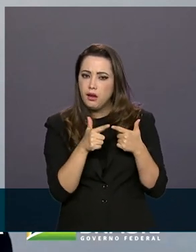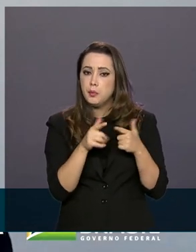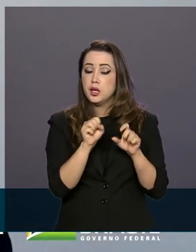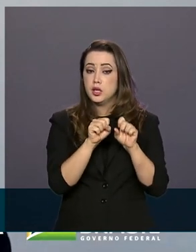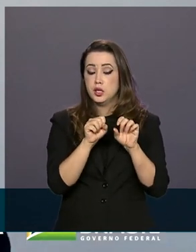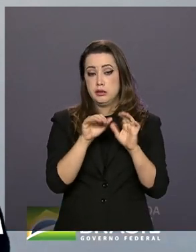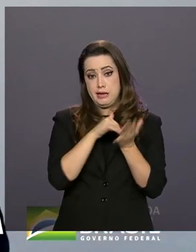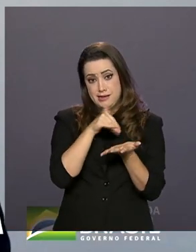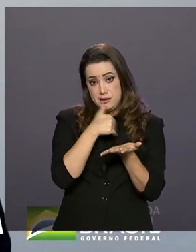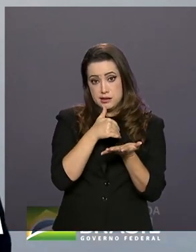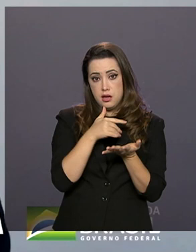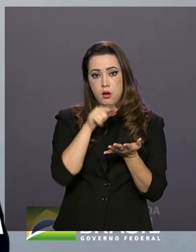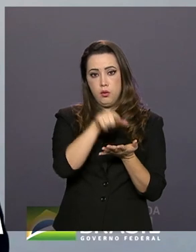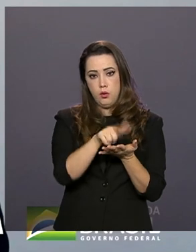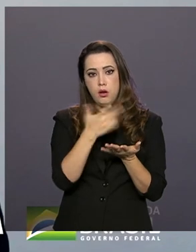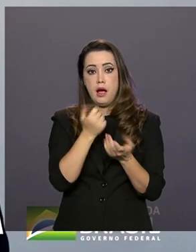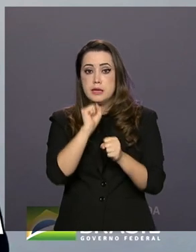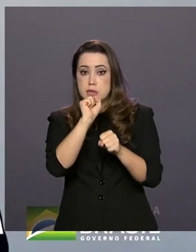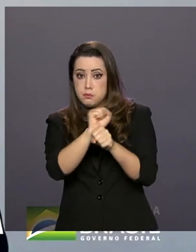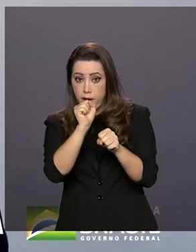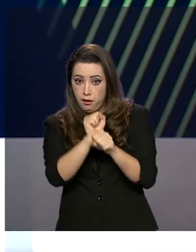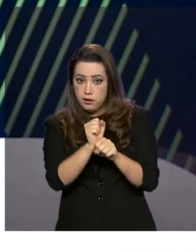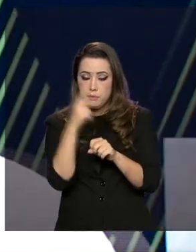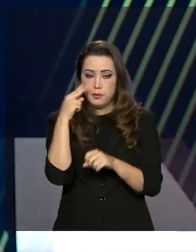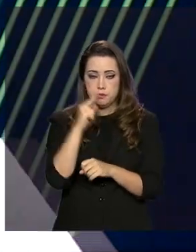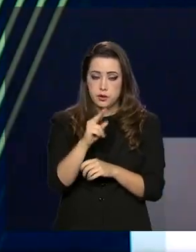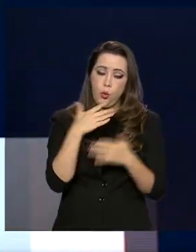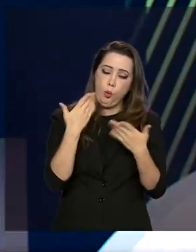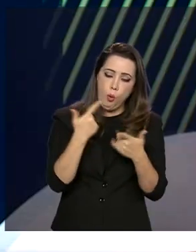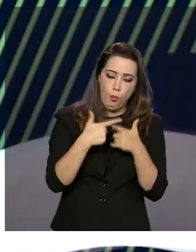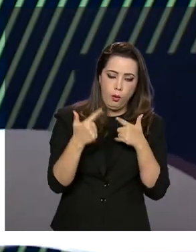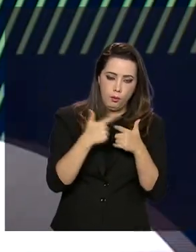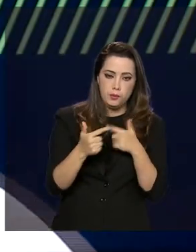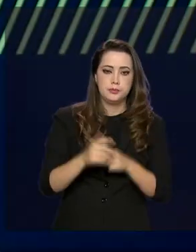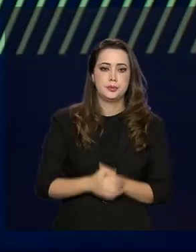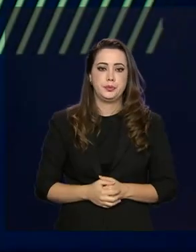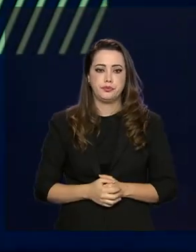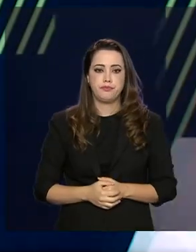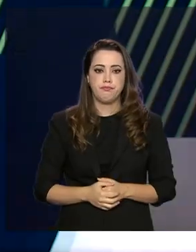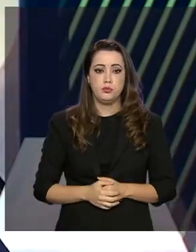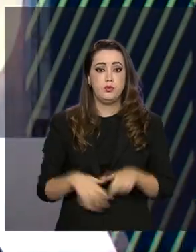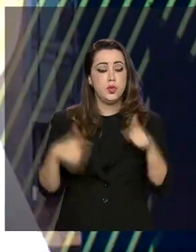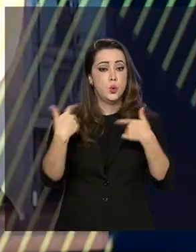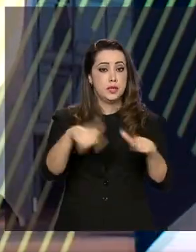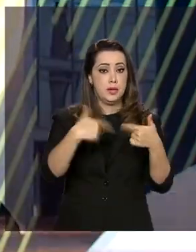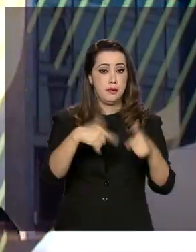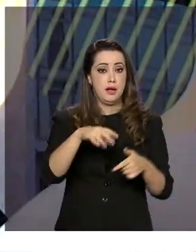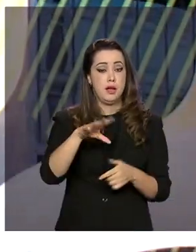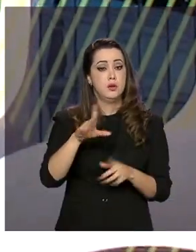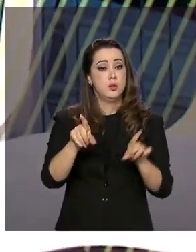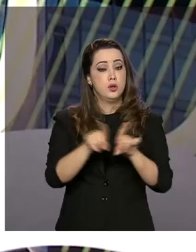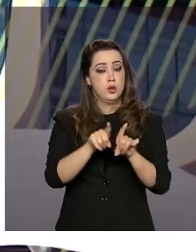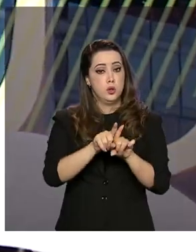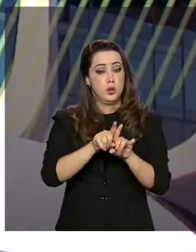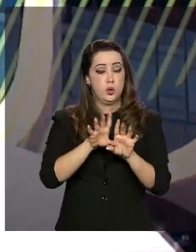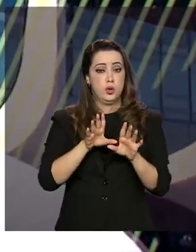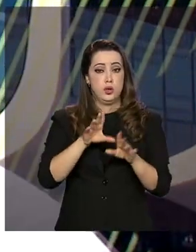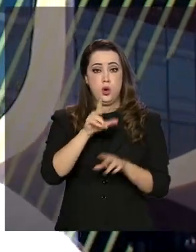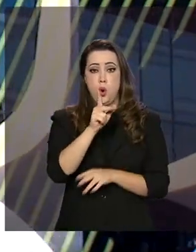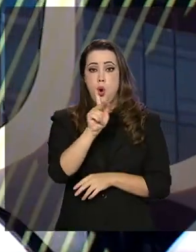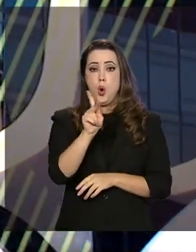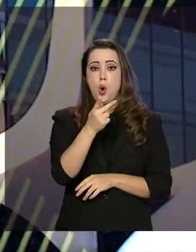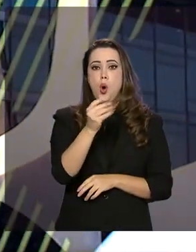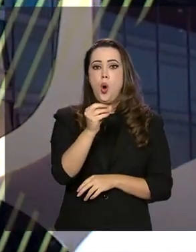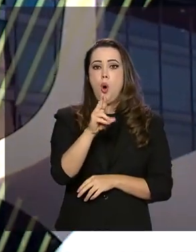aí esse benefício é suspenso. A operação Horus fez a maior apreensão de drogas da